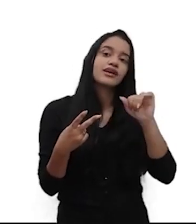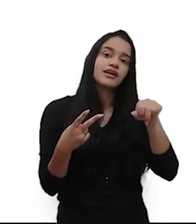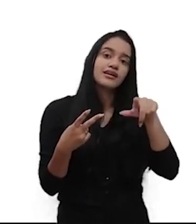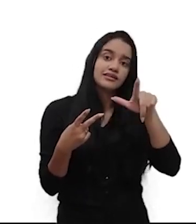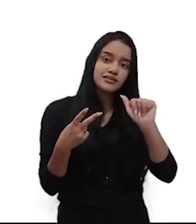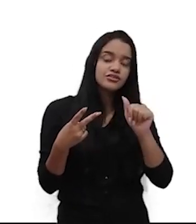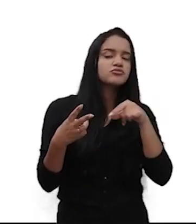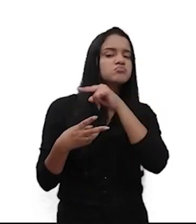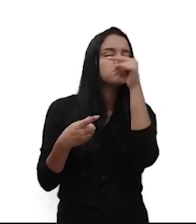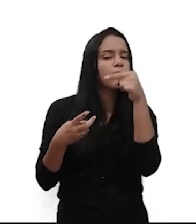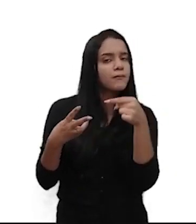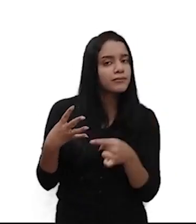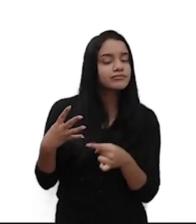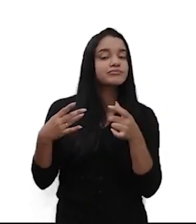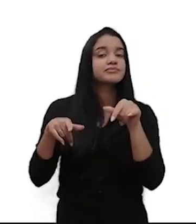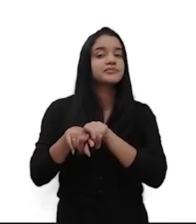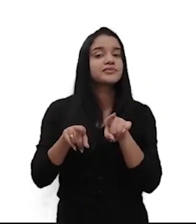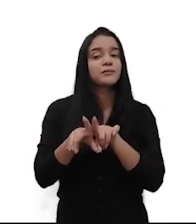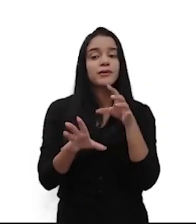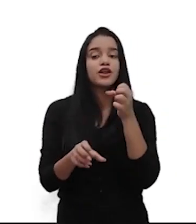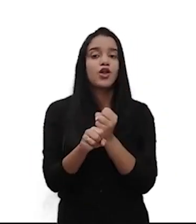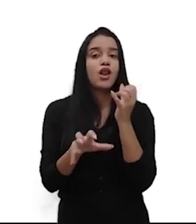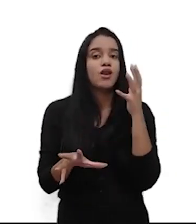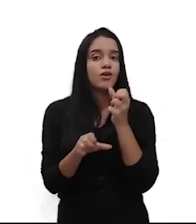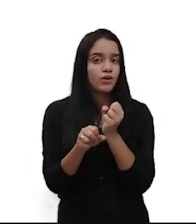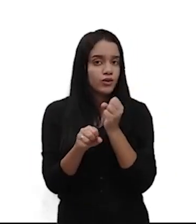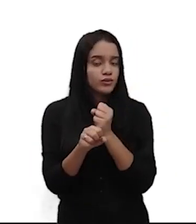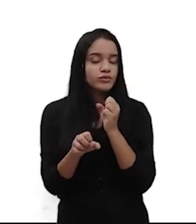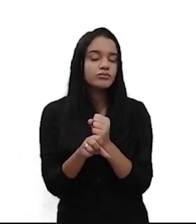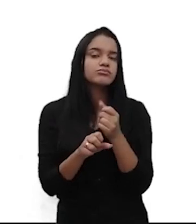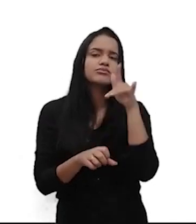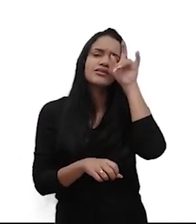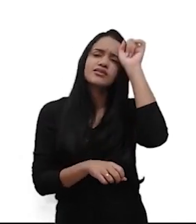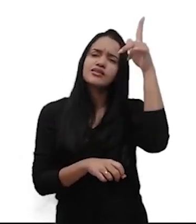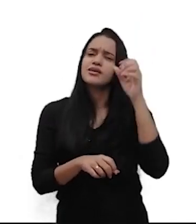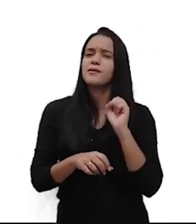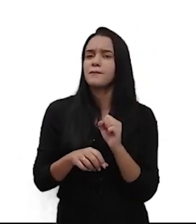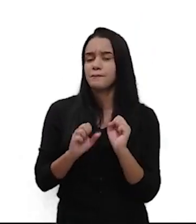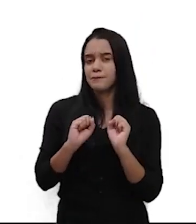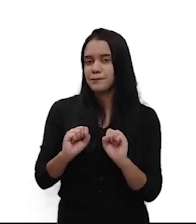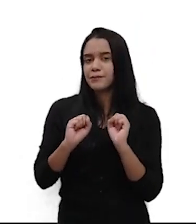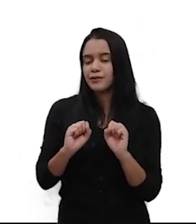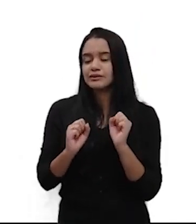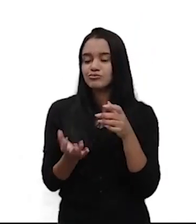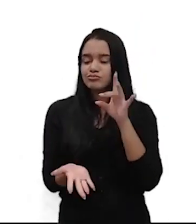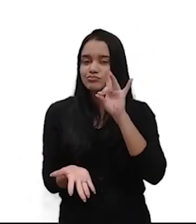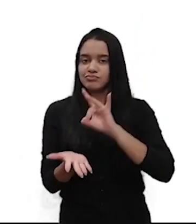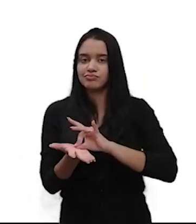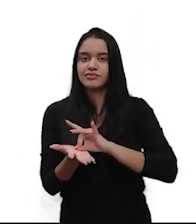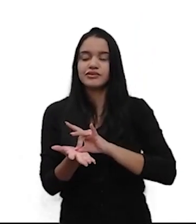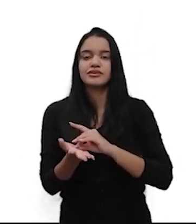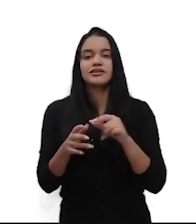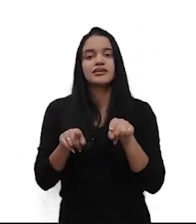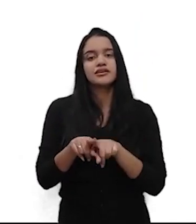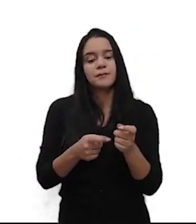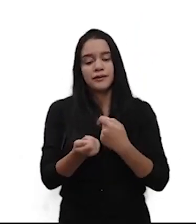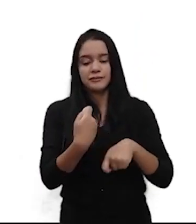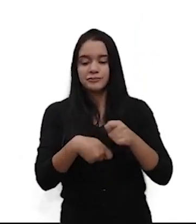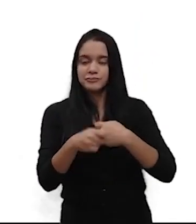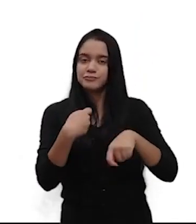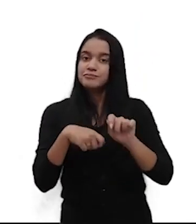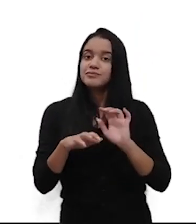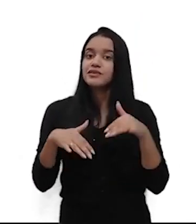despesas e lucros que uma ideia de negócio pode gerar. dando uma ideia mais concreta sobre a viabilidade econômica.